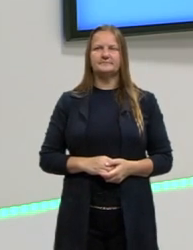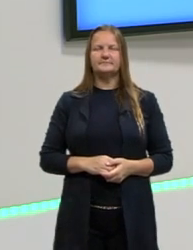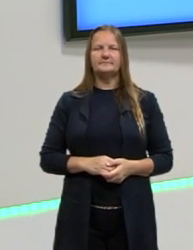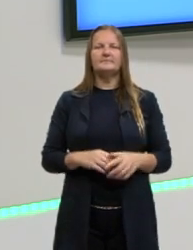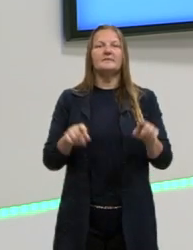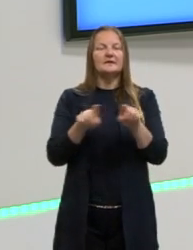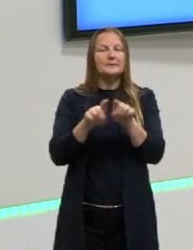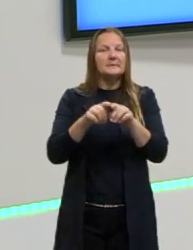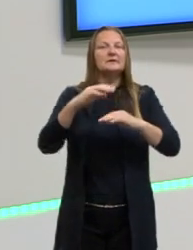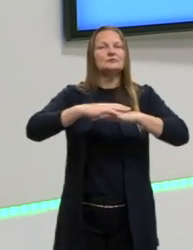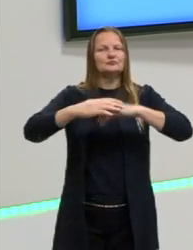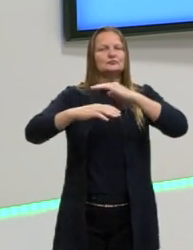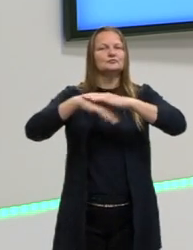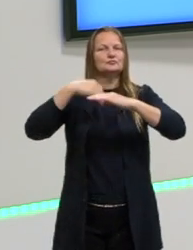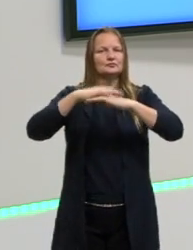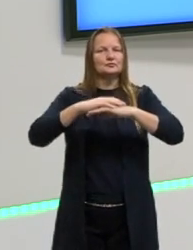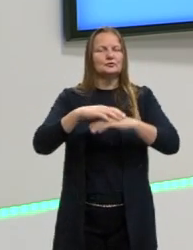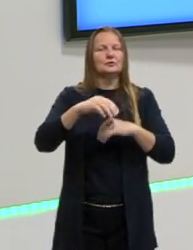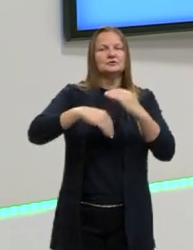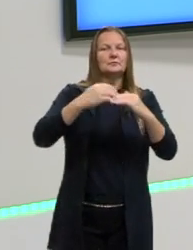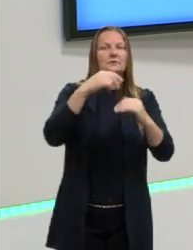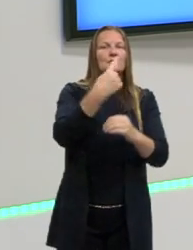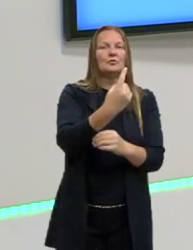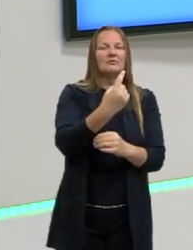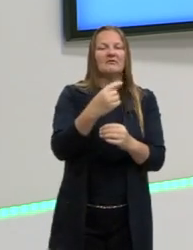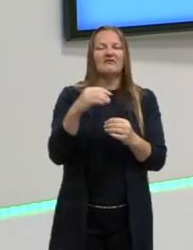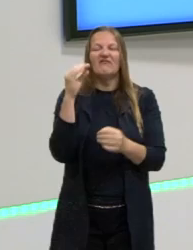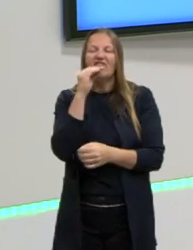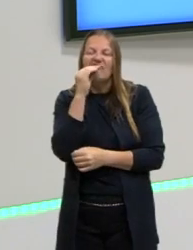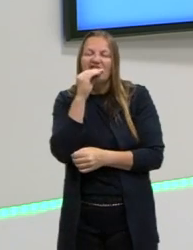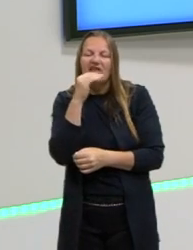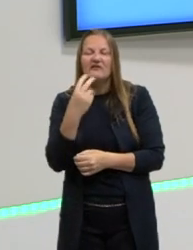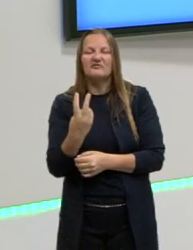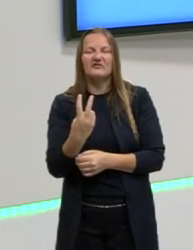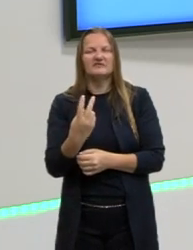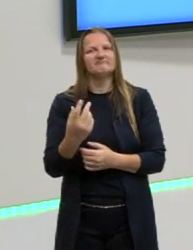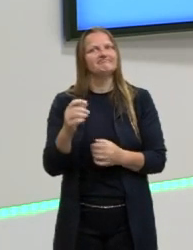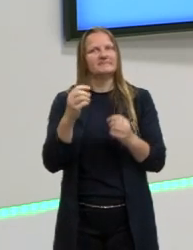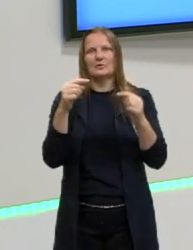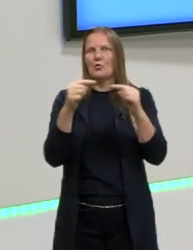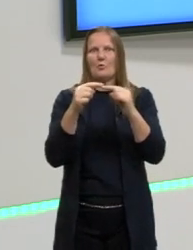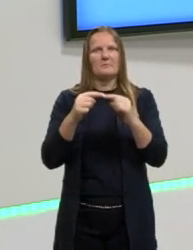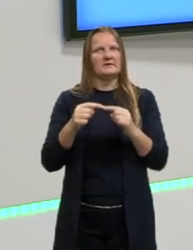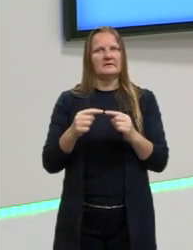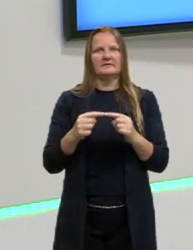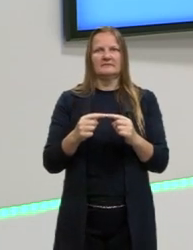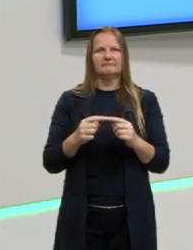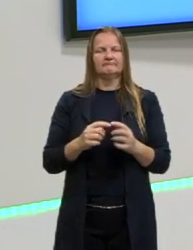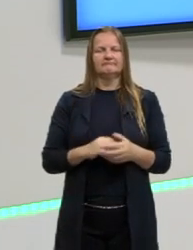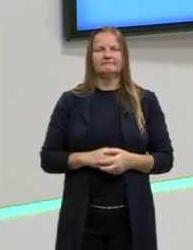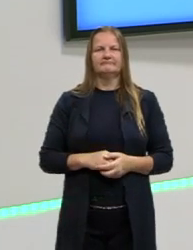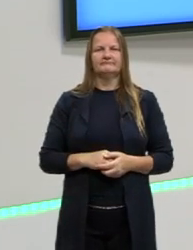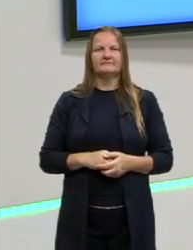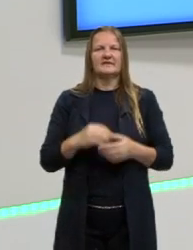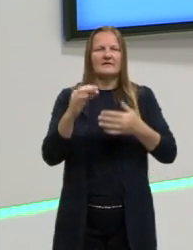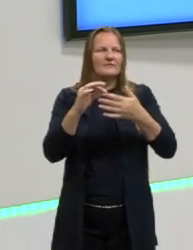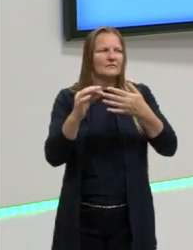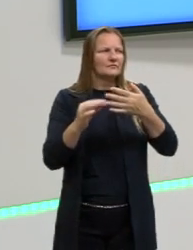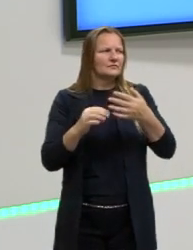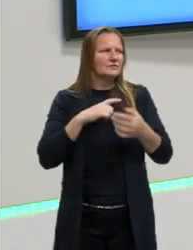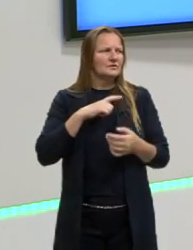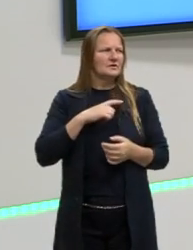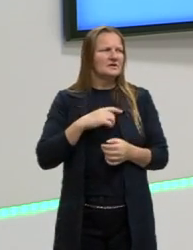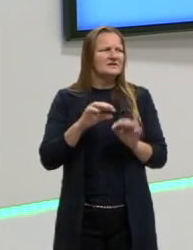construa um bom desenvolvimento 1 e fique capenga no desenvolvimento 2, faltando itens que são itens